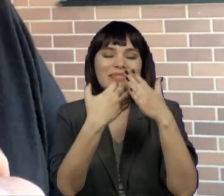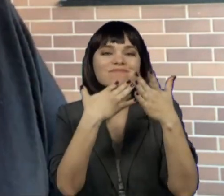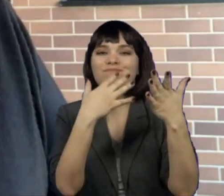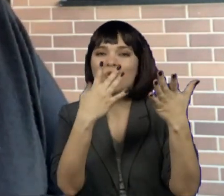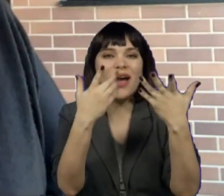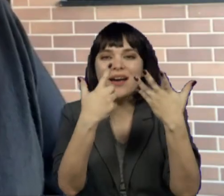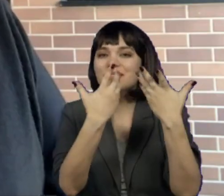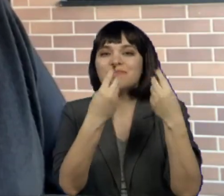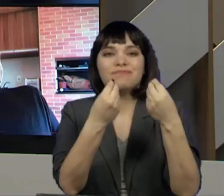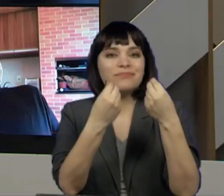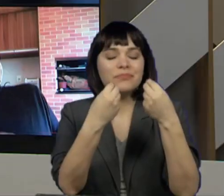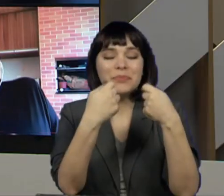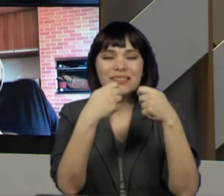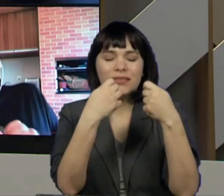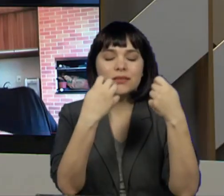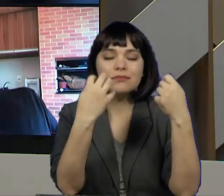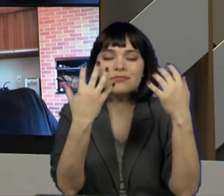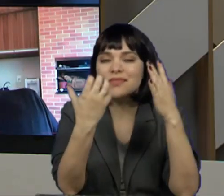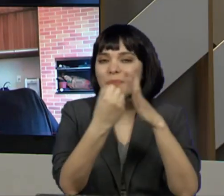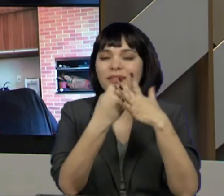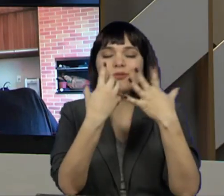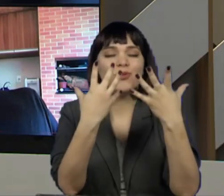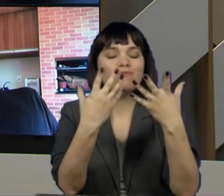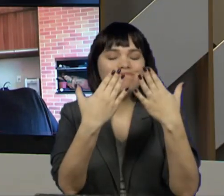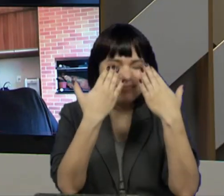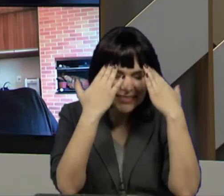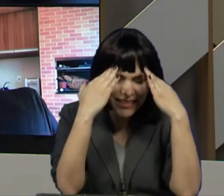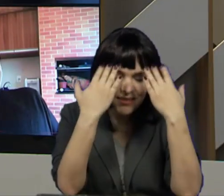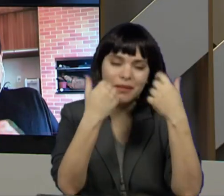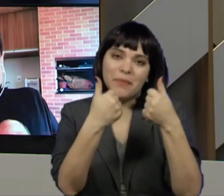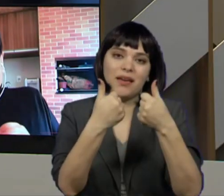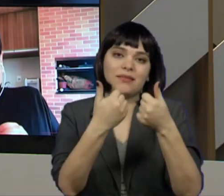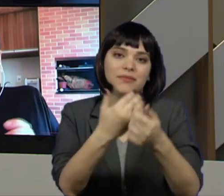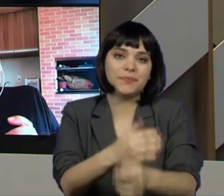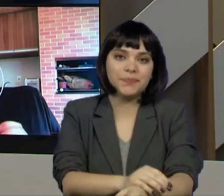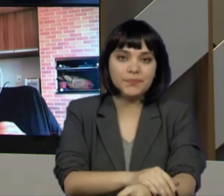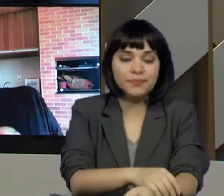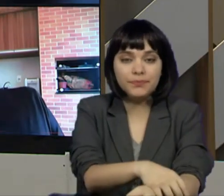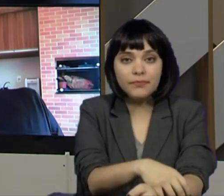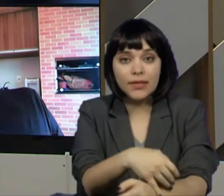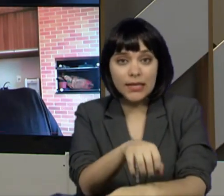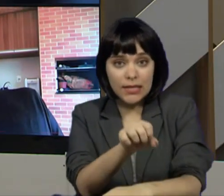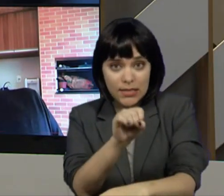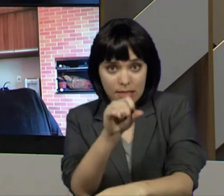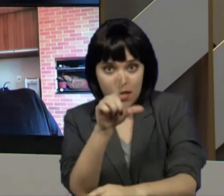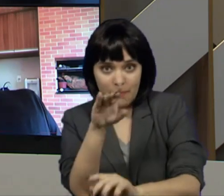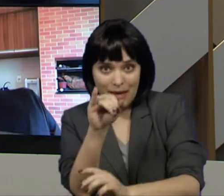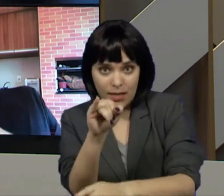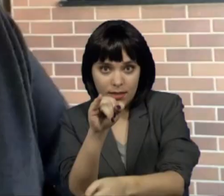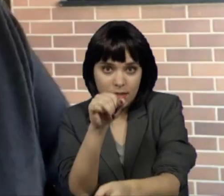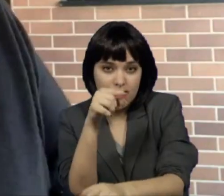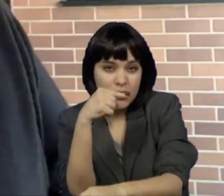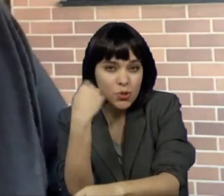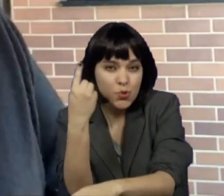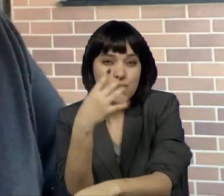empresas. Ela precisa ser abraçada. E acho que a partir do momento que a gente fizer esse abraço, as coisas vão caminhar com